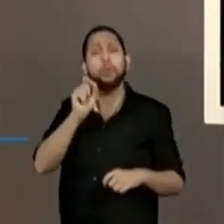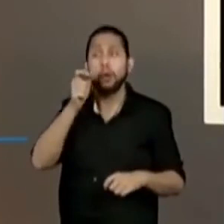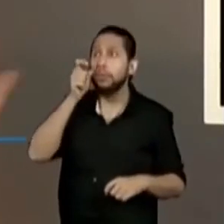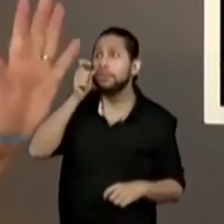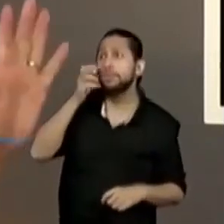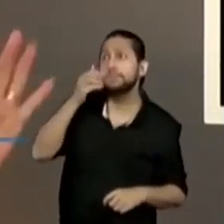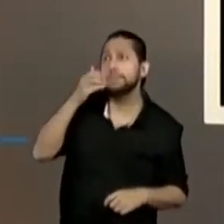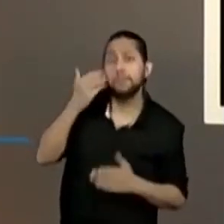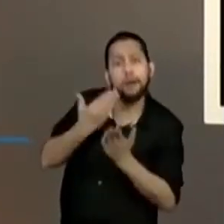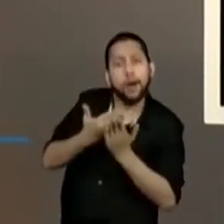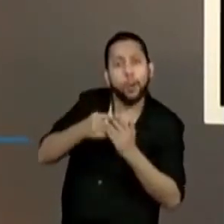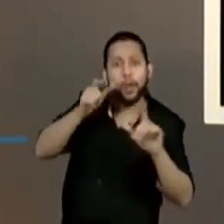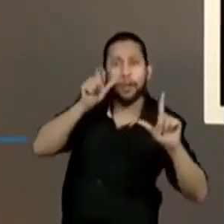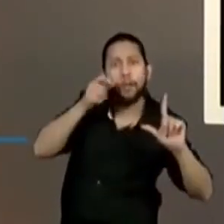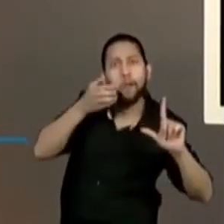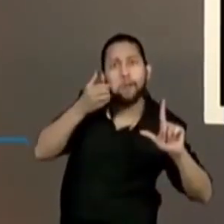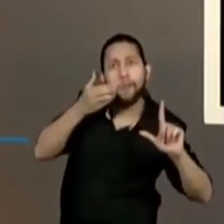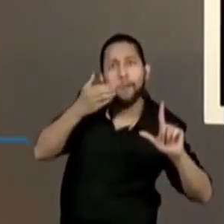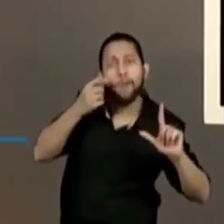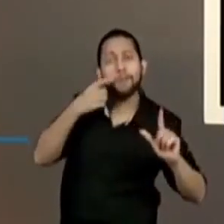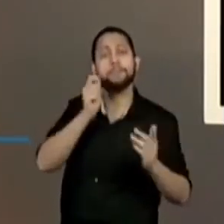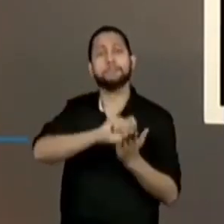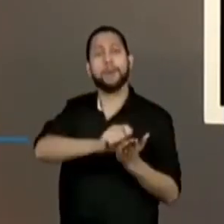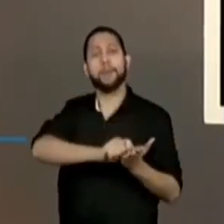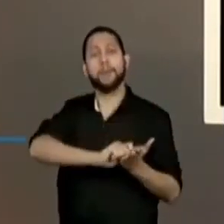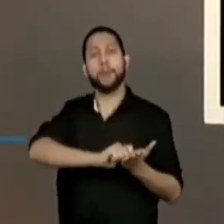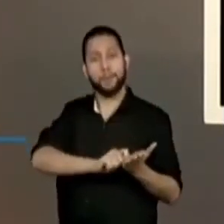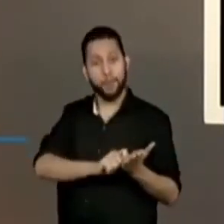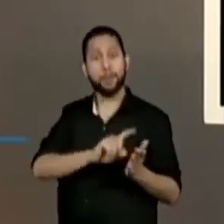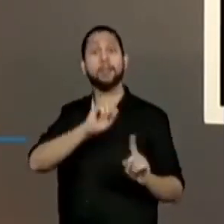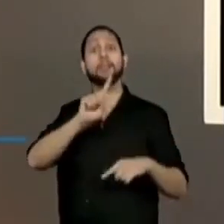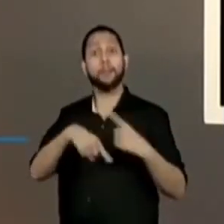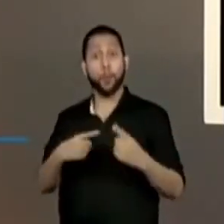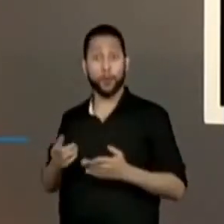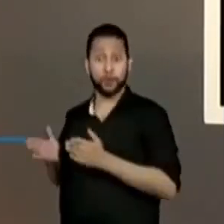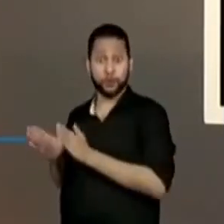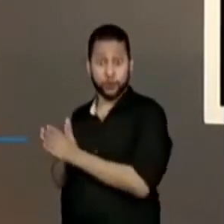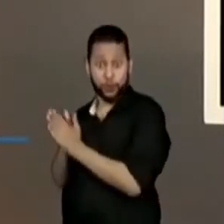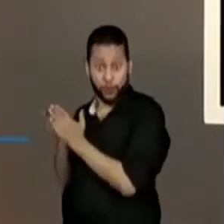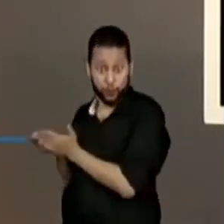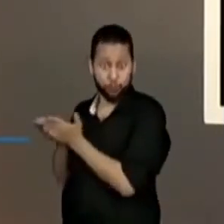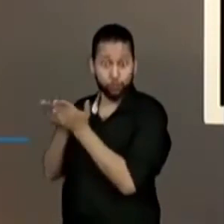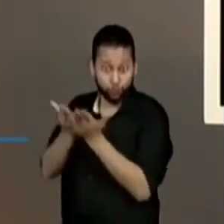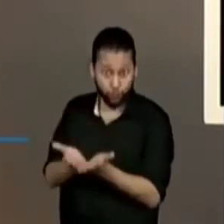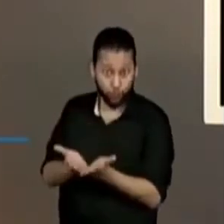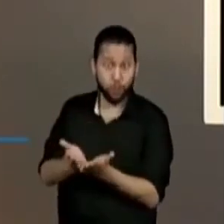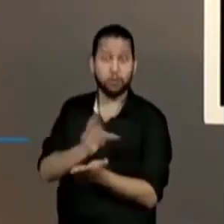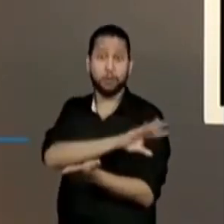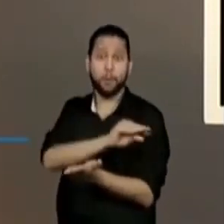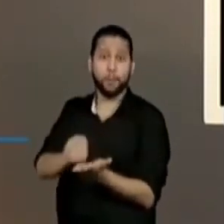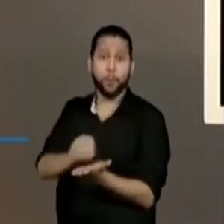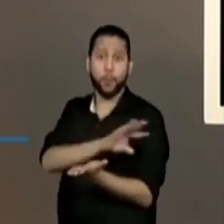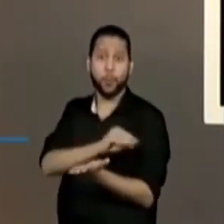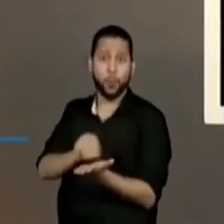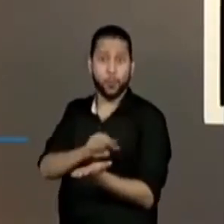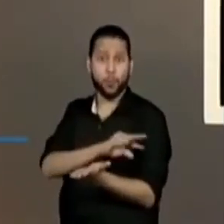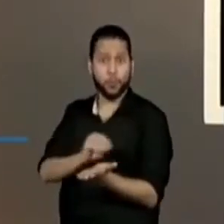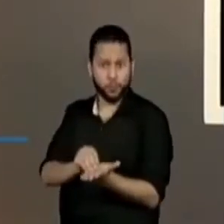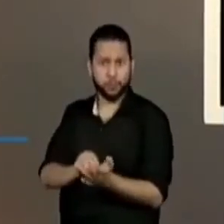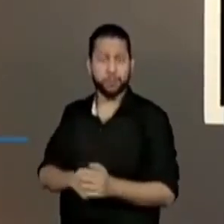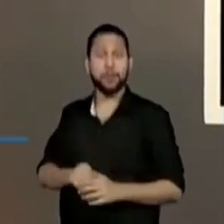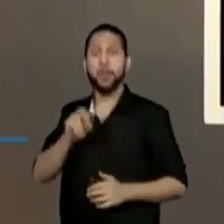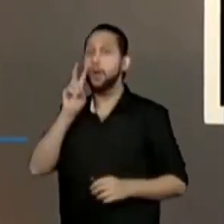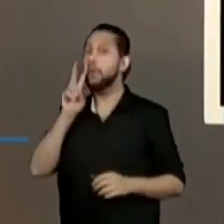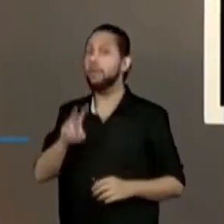E aí, com o material em mãos, fica fácil. É só repassar tudo para o material. Inclusive, já venho aqui adiantar para vocês que ando recebendo